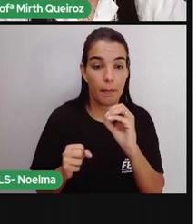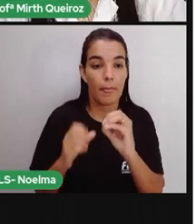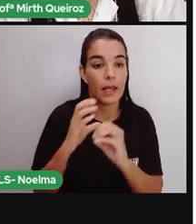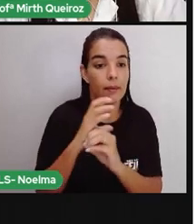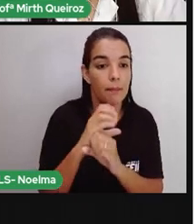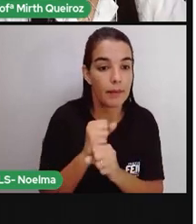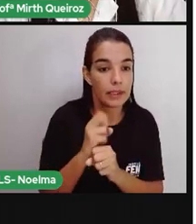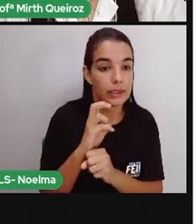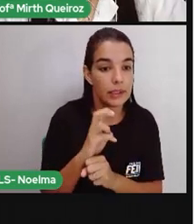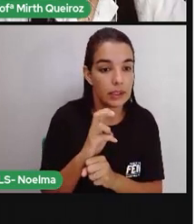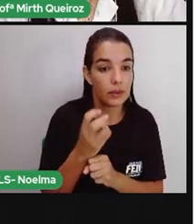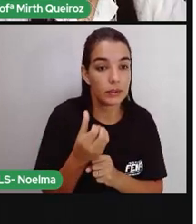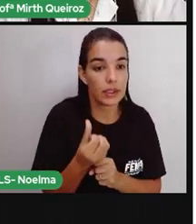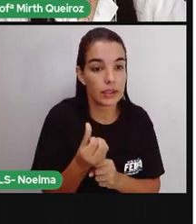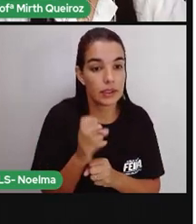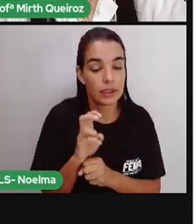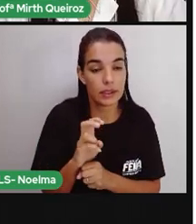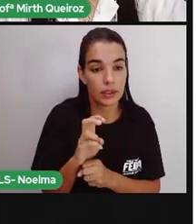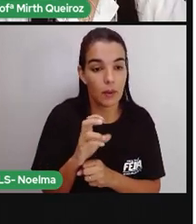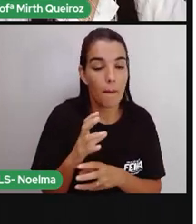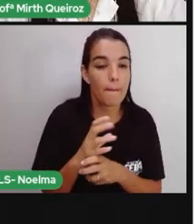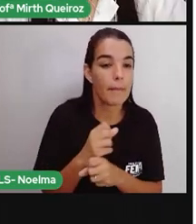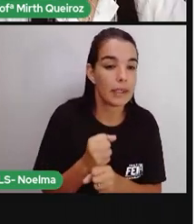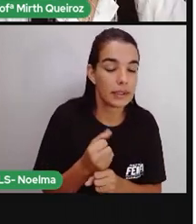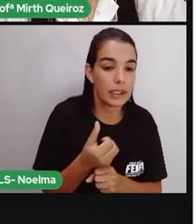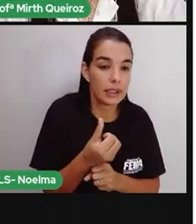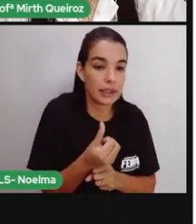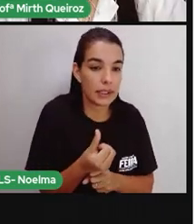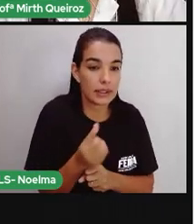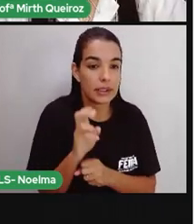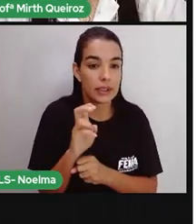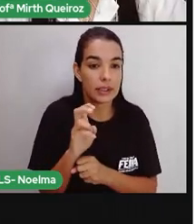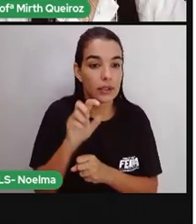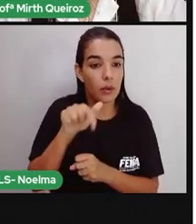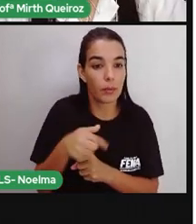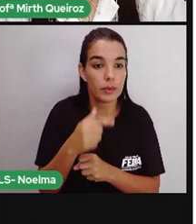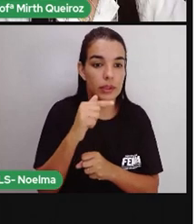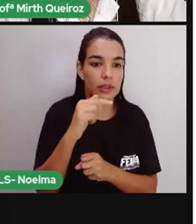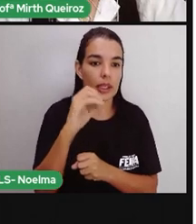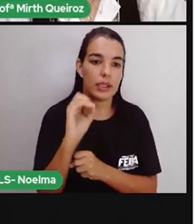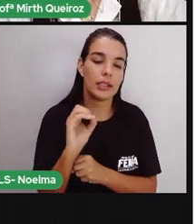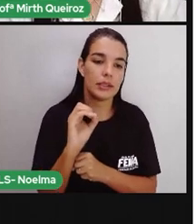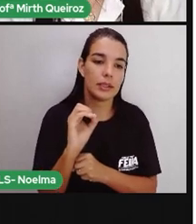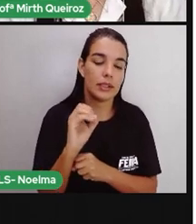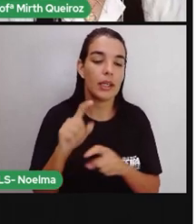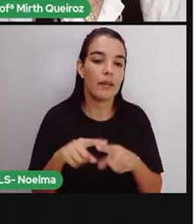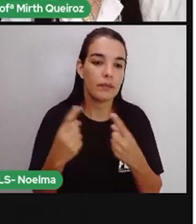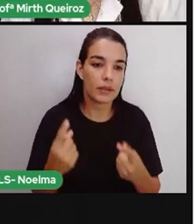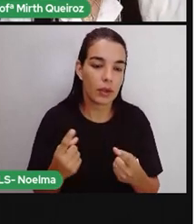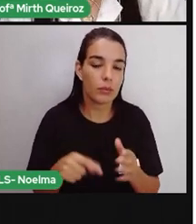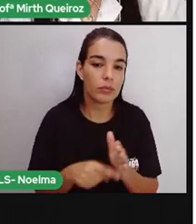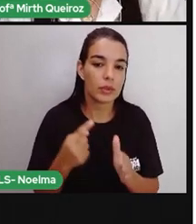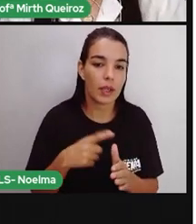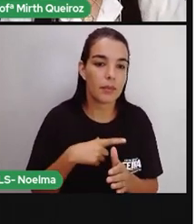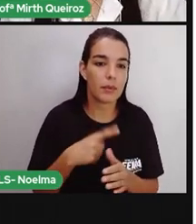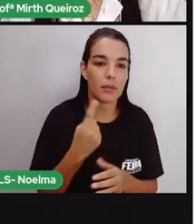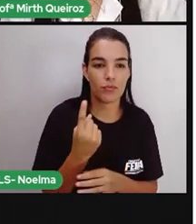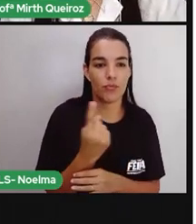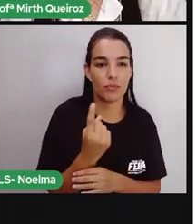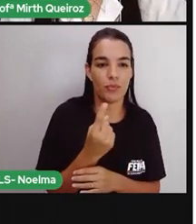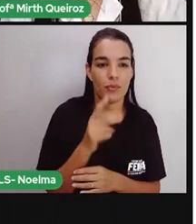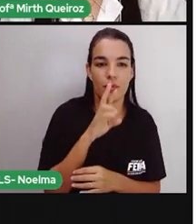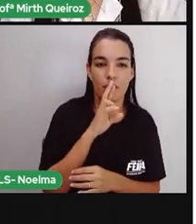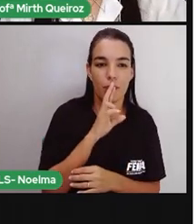65. Mais 70, 65, 70. Então, nós teremos aqui a primeira resposta.